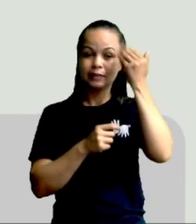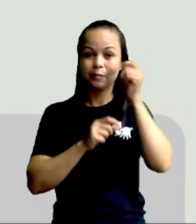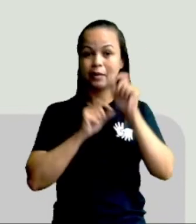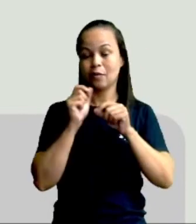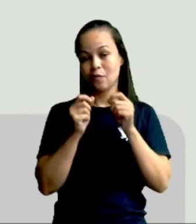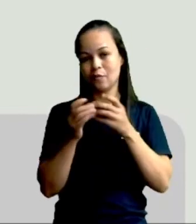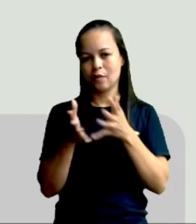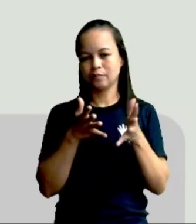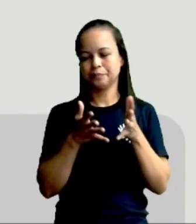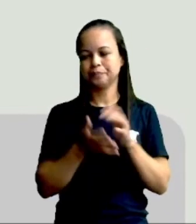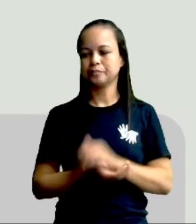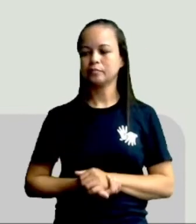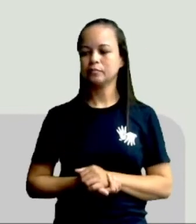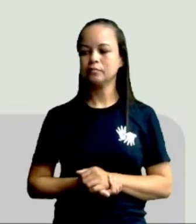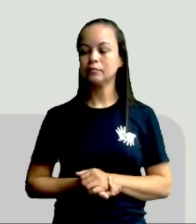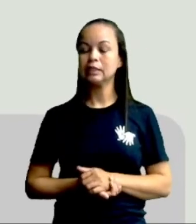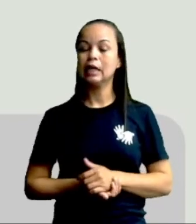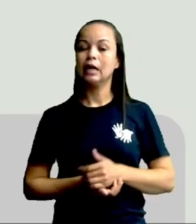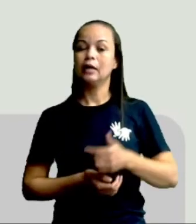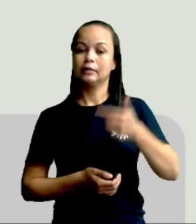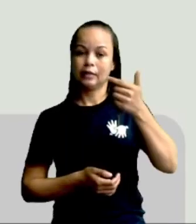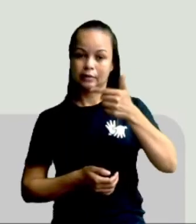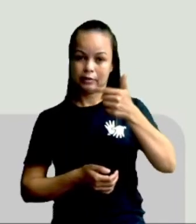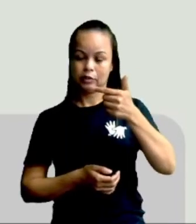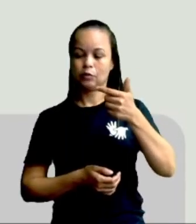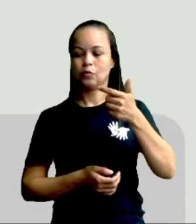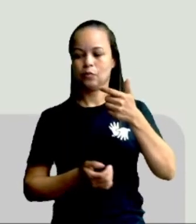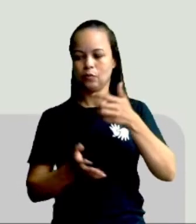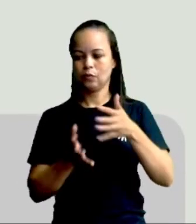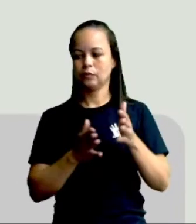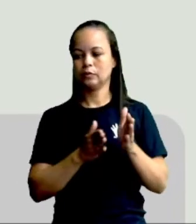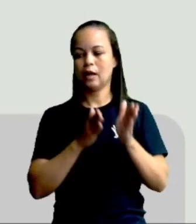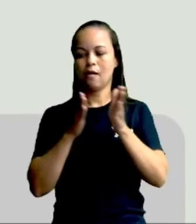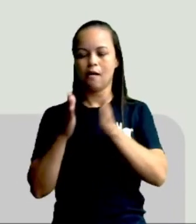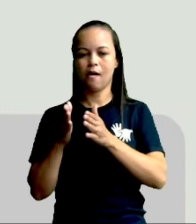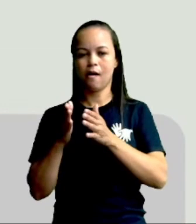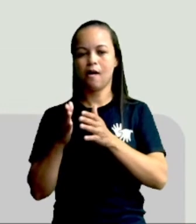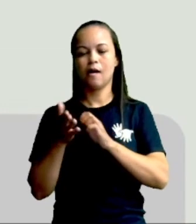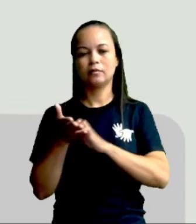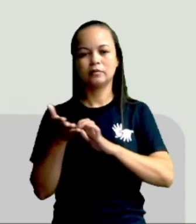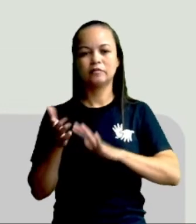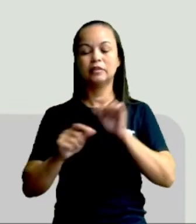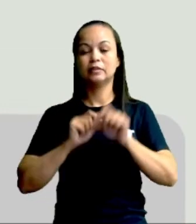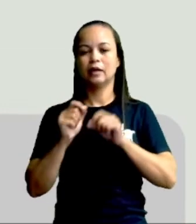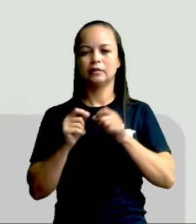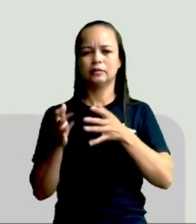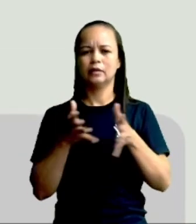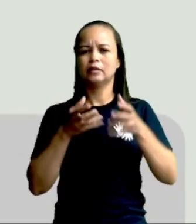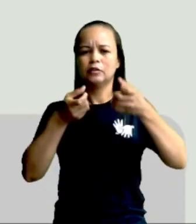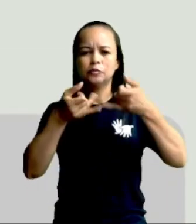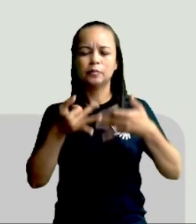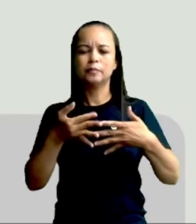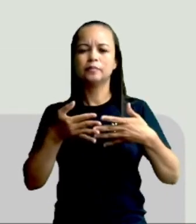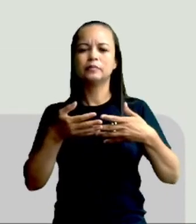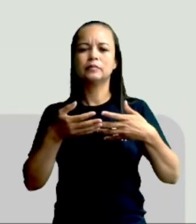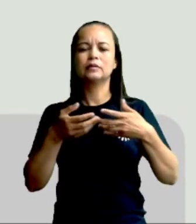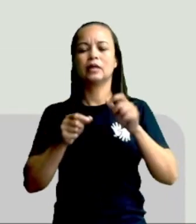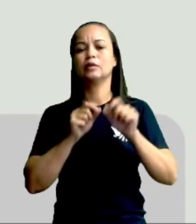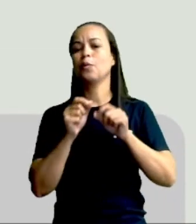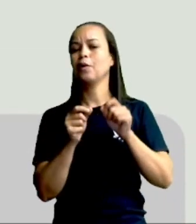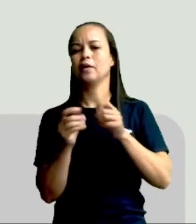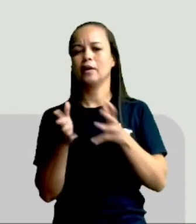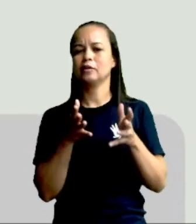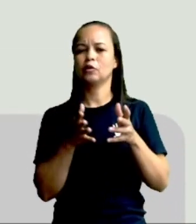certa. Já na segunda questão, é sobre esse propósito aí do texto. Gente, ela está falando sobre o quê? Sobre uma